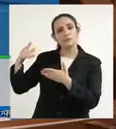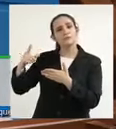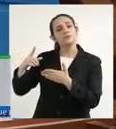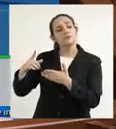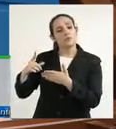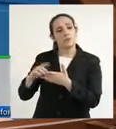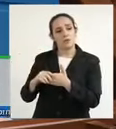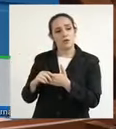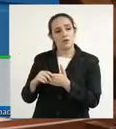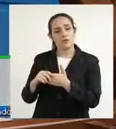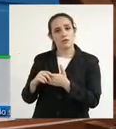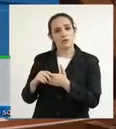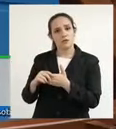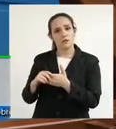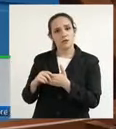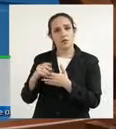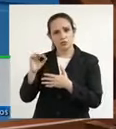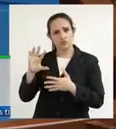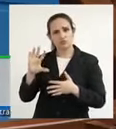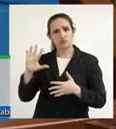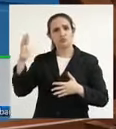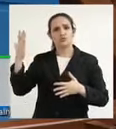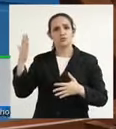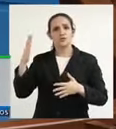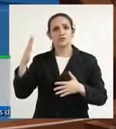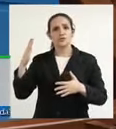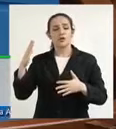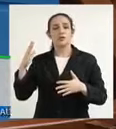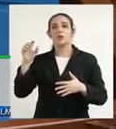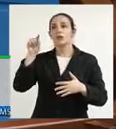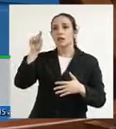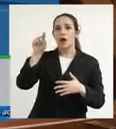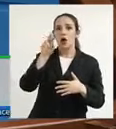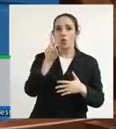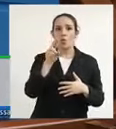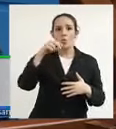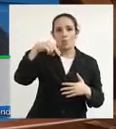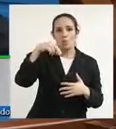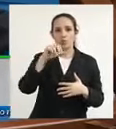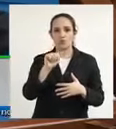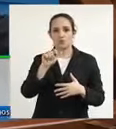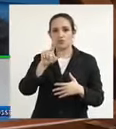do evento da Unali. Nosso presidente,